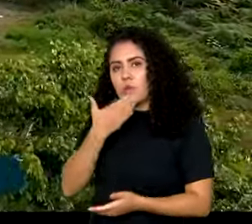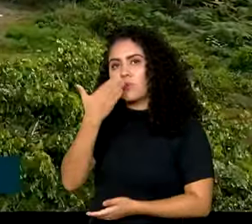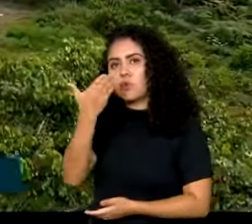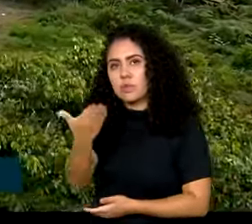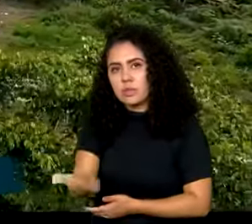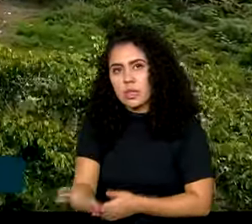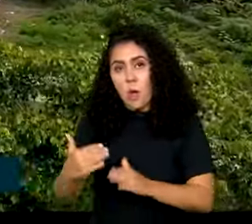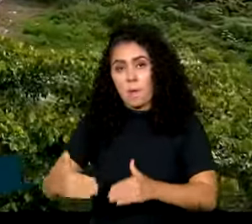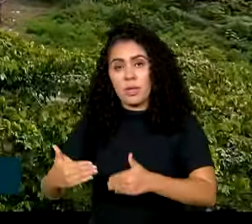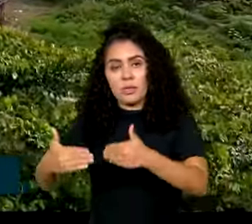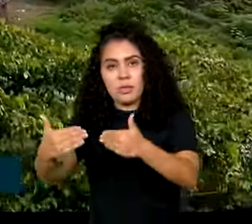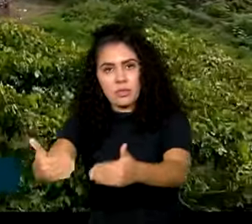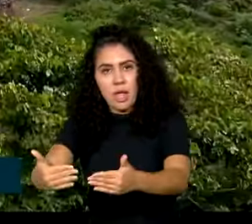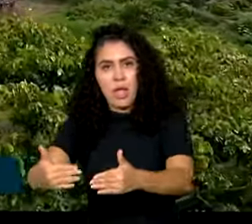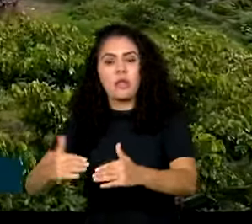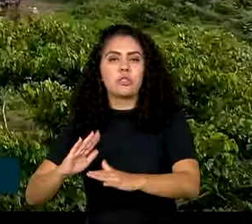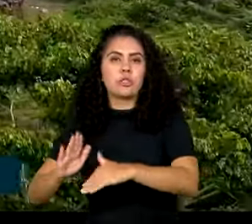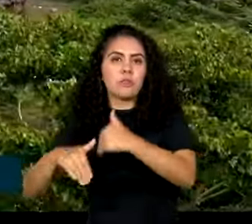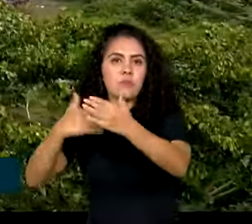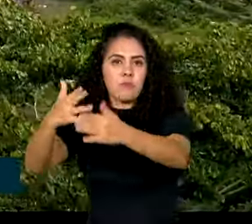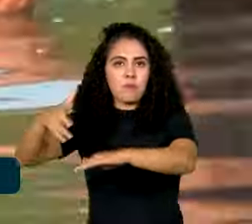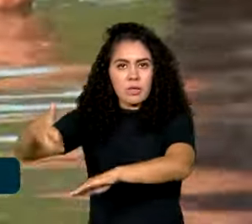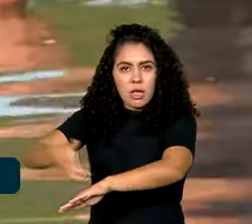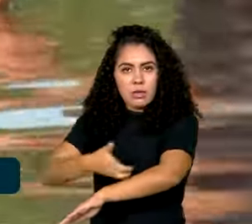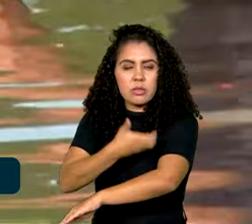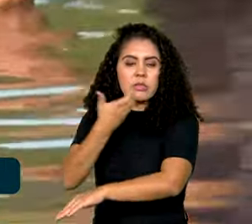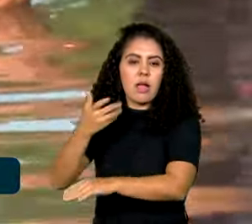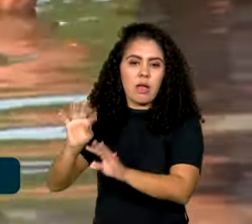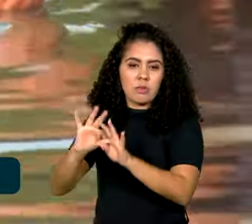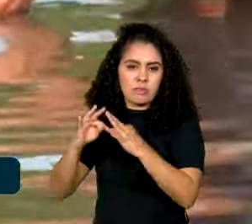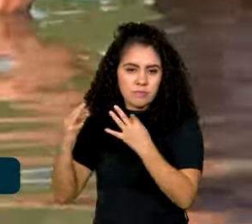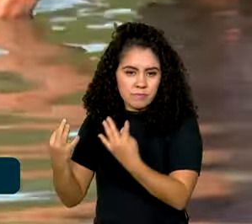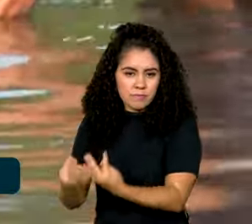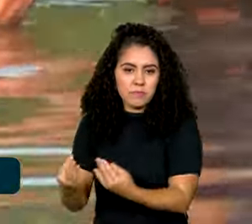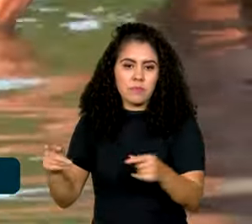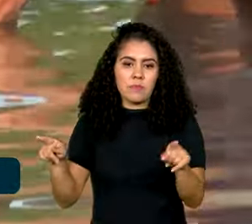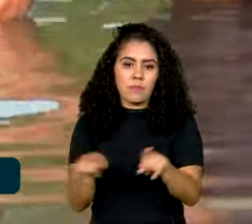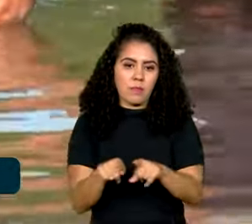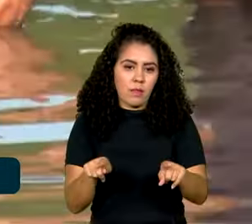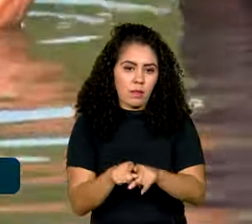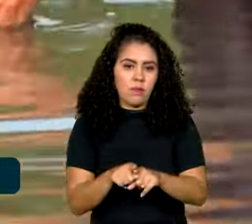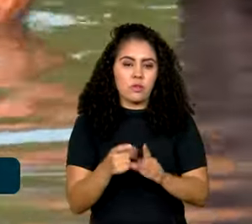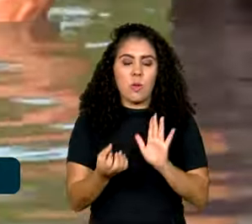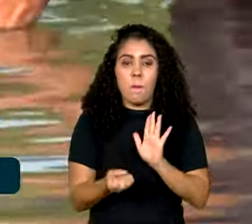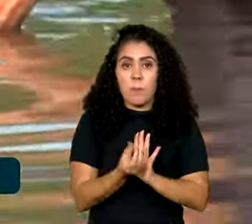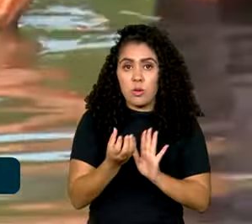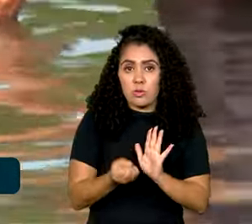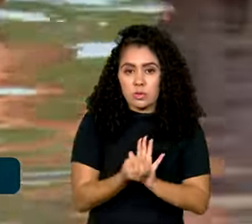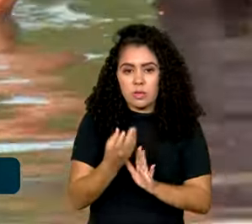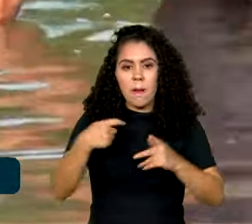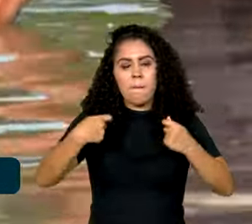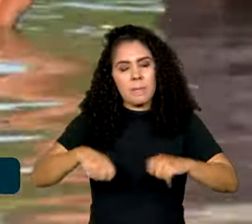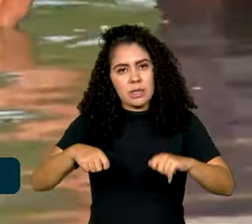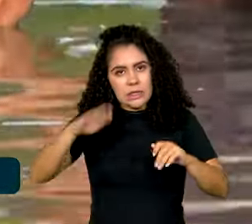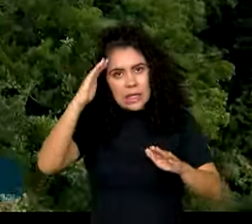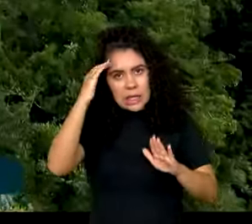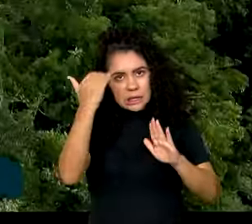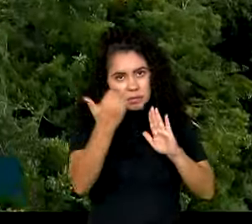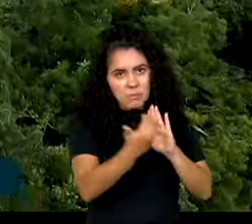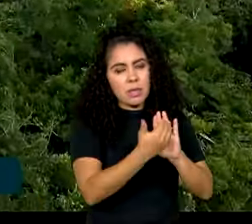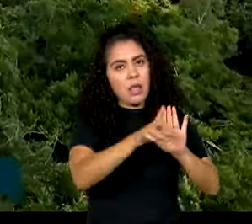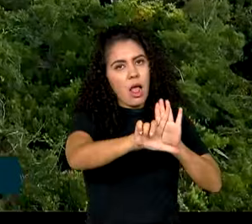Desenvolvimento Agrário e Agricultura Familiar. Os processos de produção precisam respeitar as